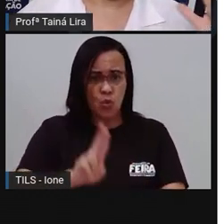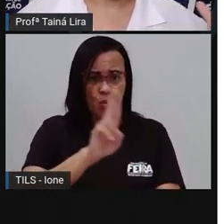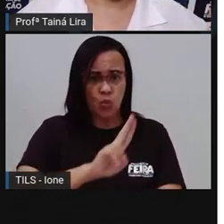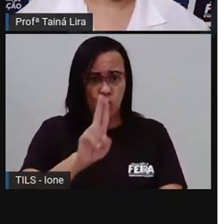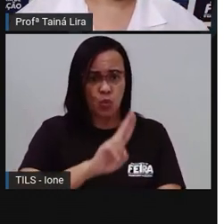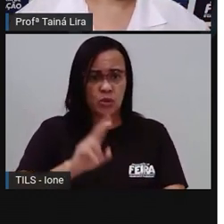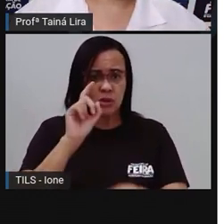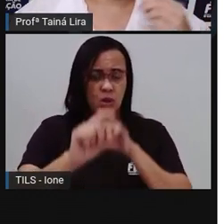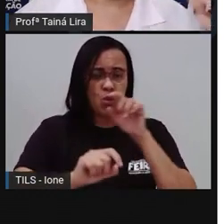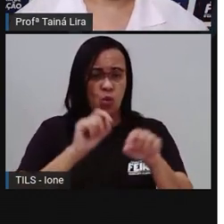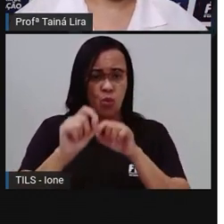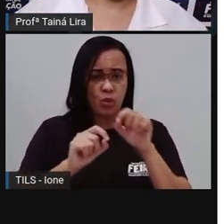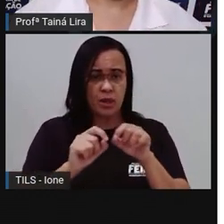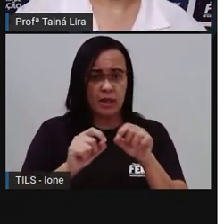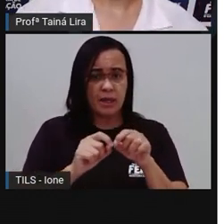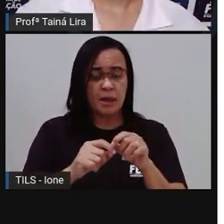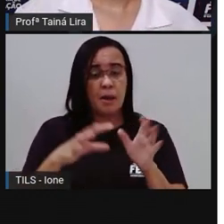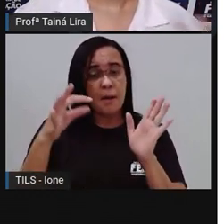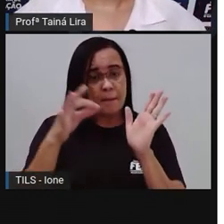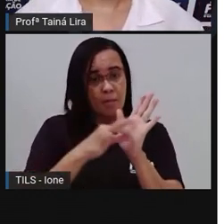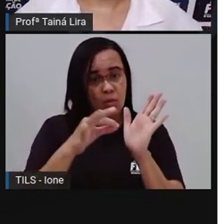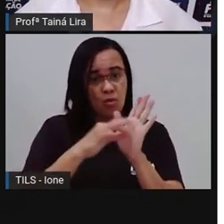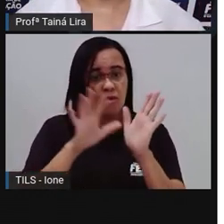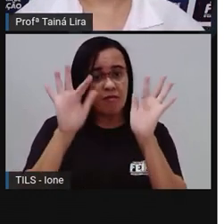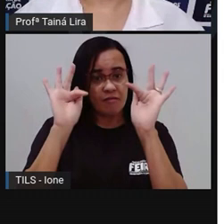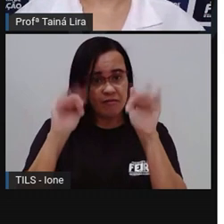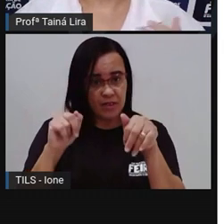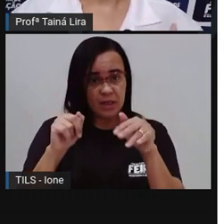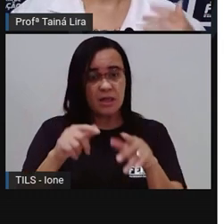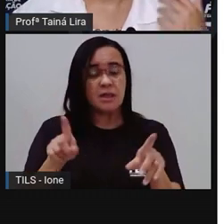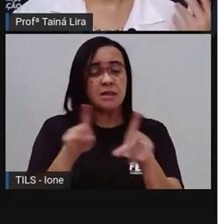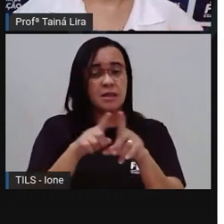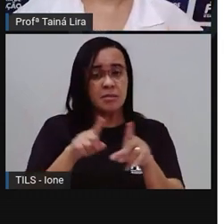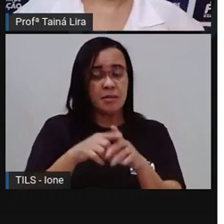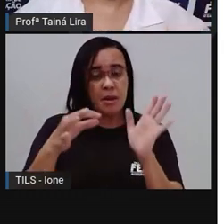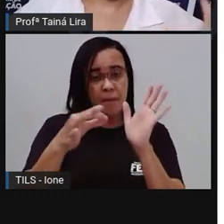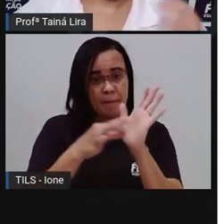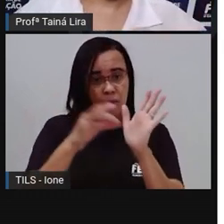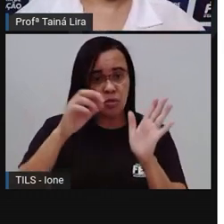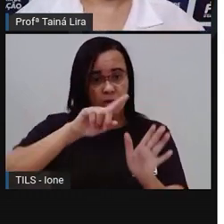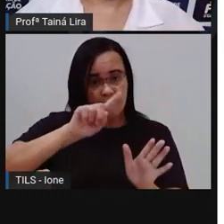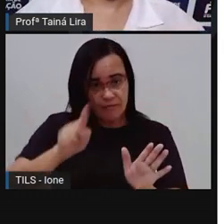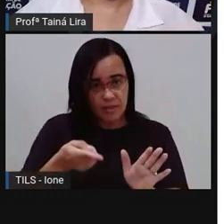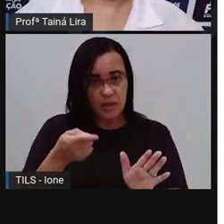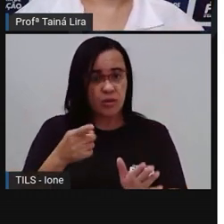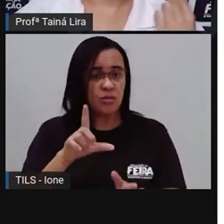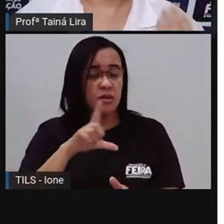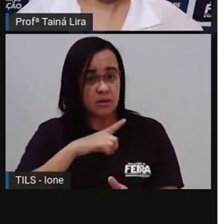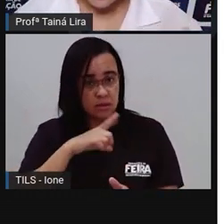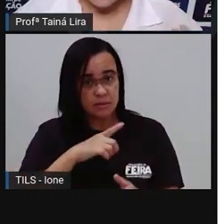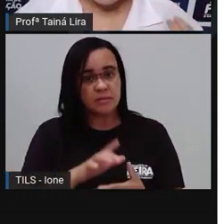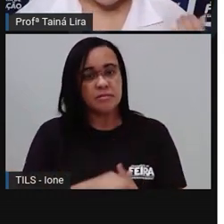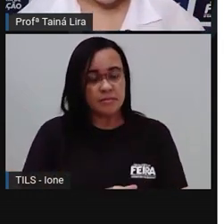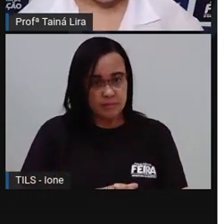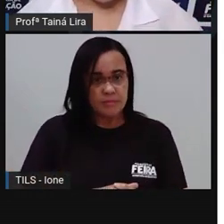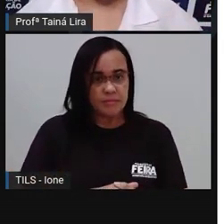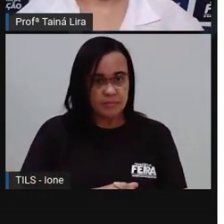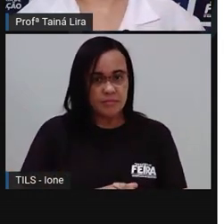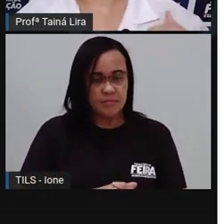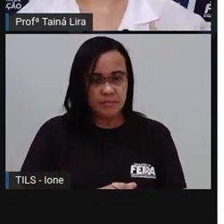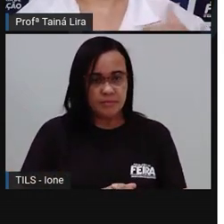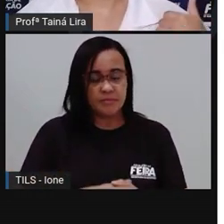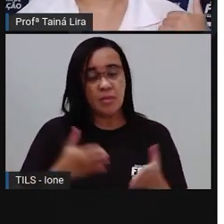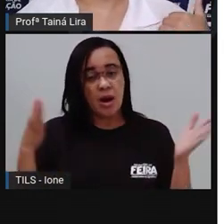vão ser aí o ponto final e o ponto e vírgula, né? E aí a gente vai dar um foco aqui no ponto